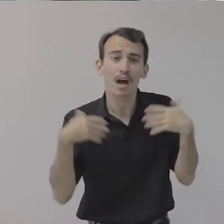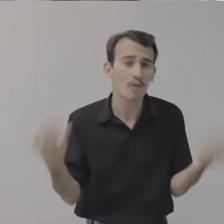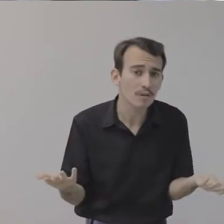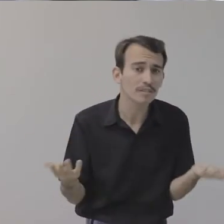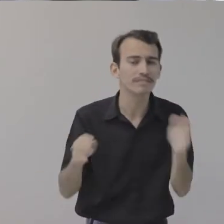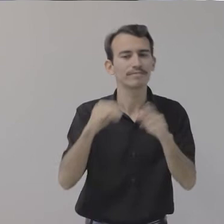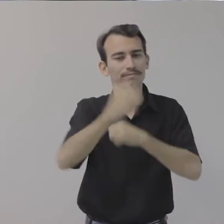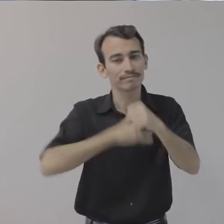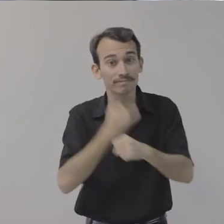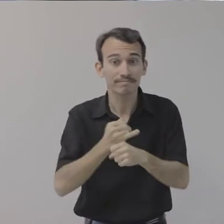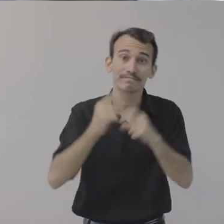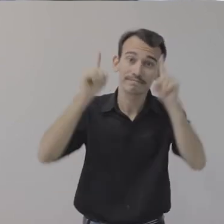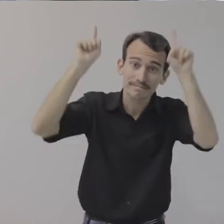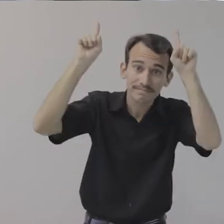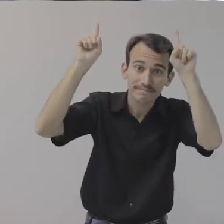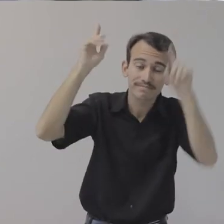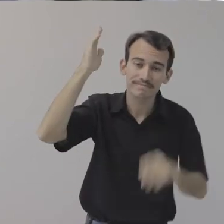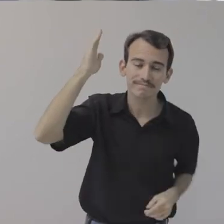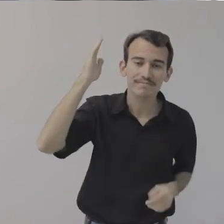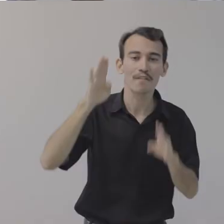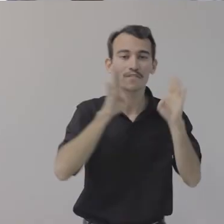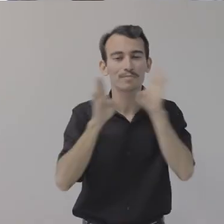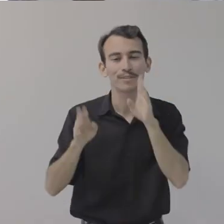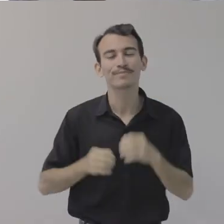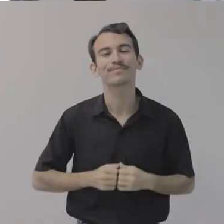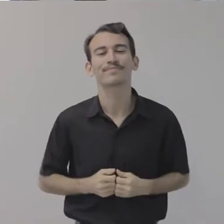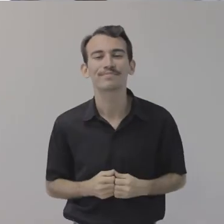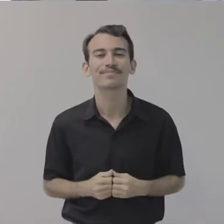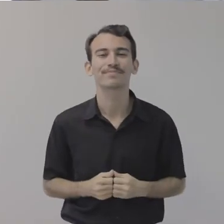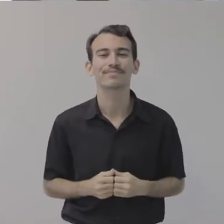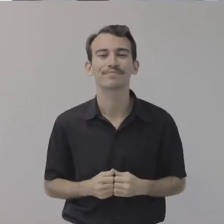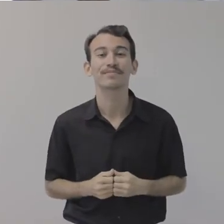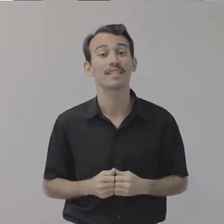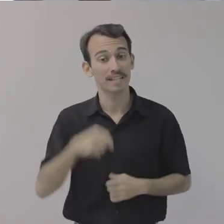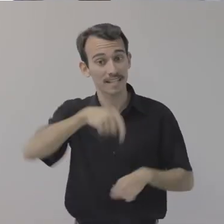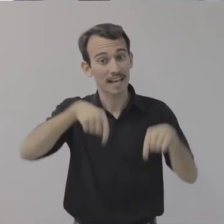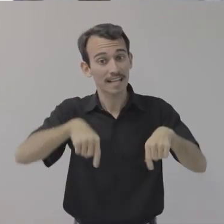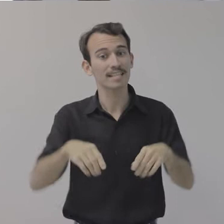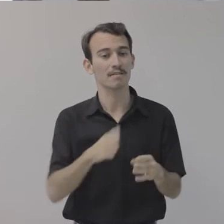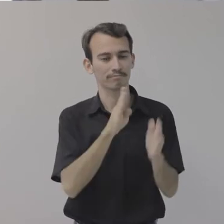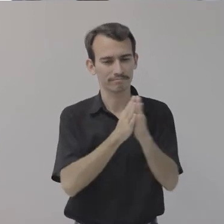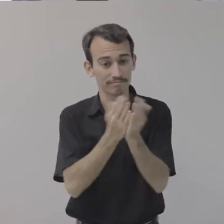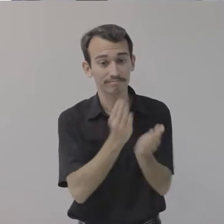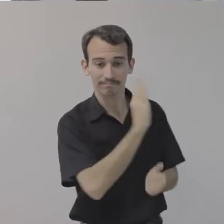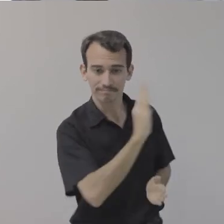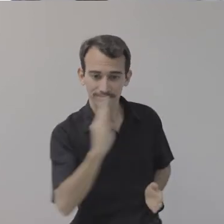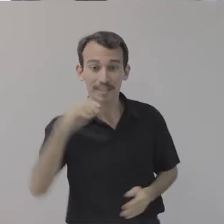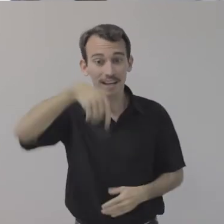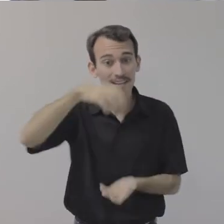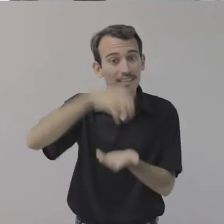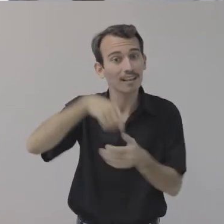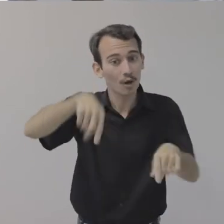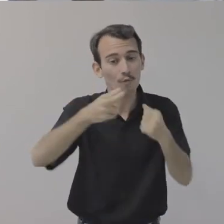informações, acesse o evento da Mostra no Facebook. E tem exposição rolando na Biblioteca Central. Até o dia 9 de